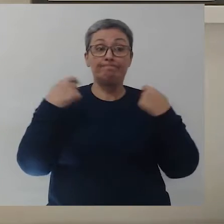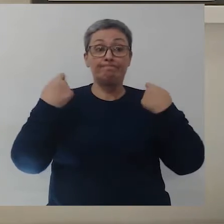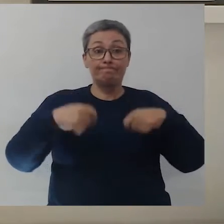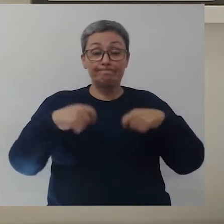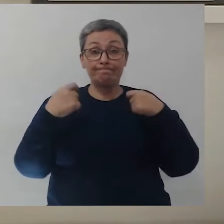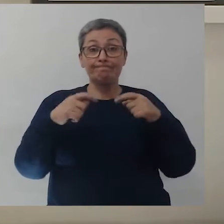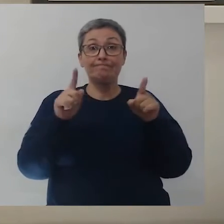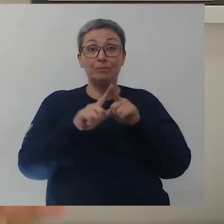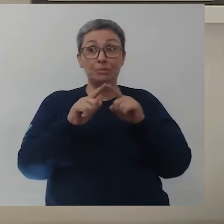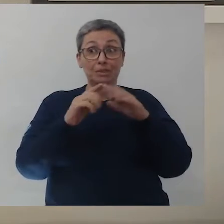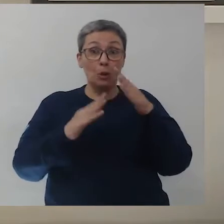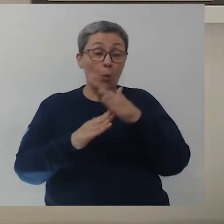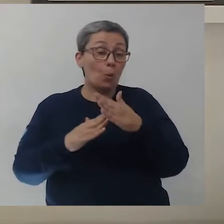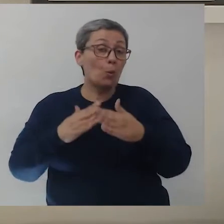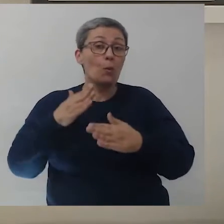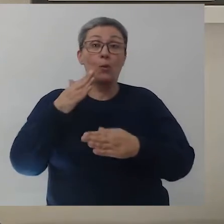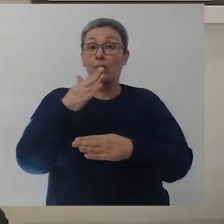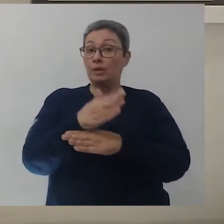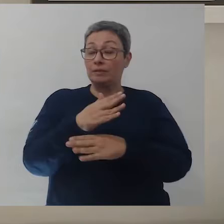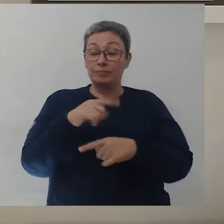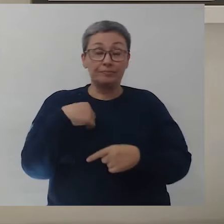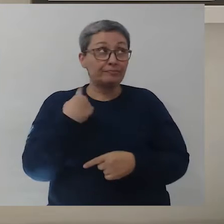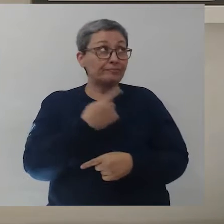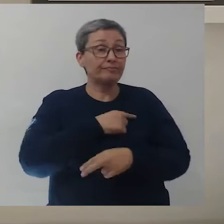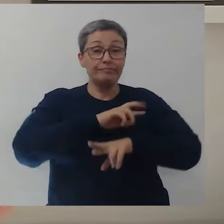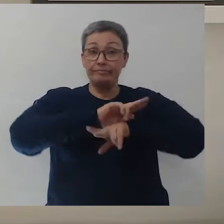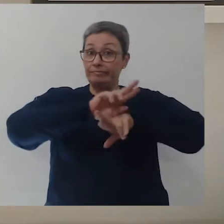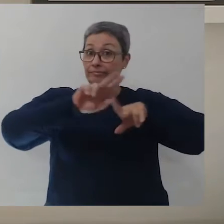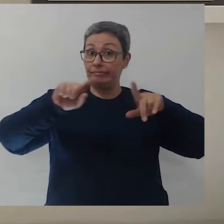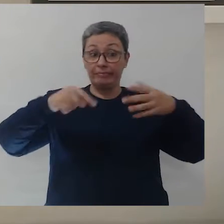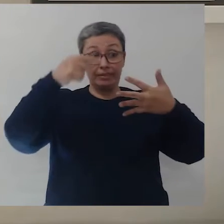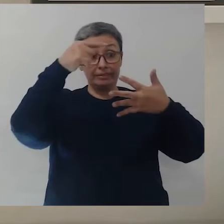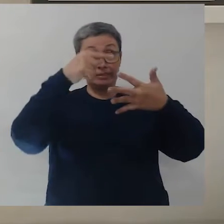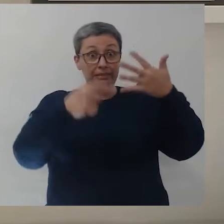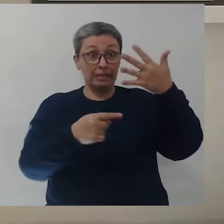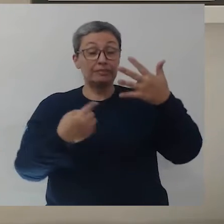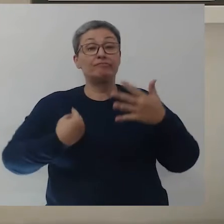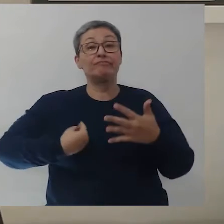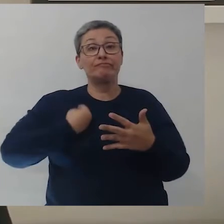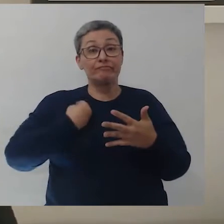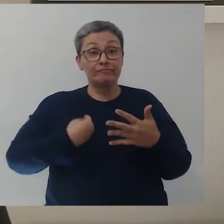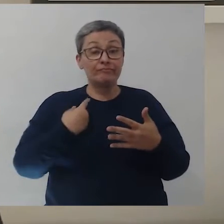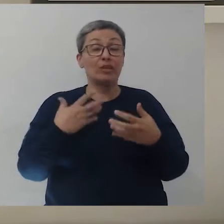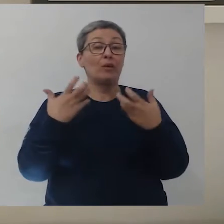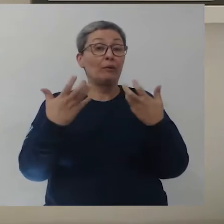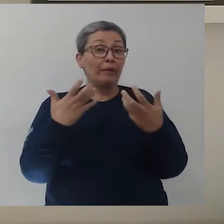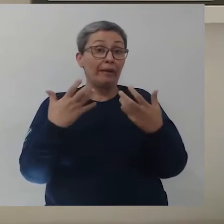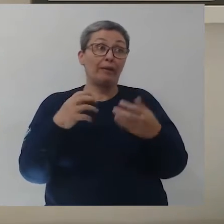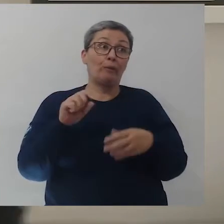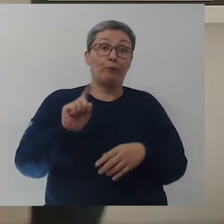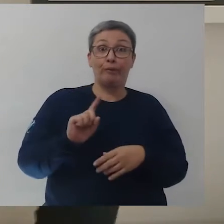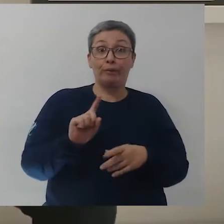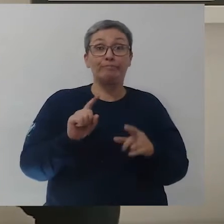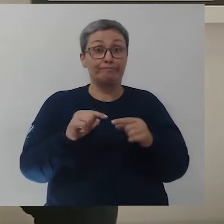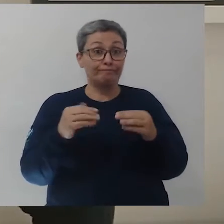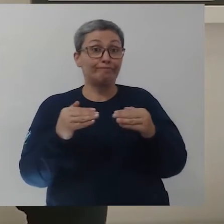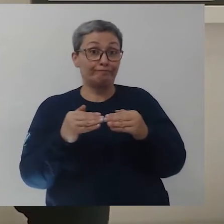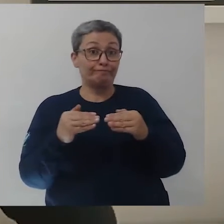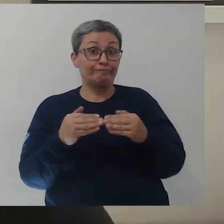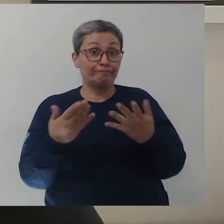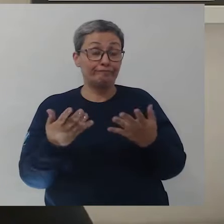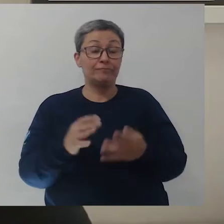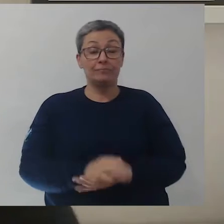que se superar, nós tivemos que nos superar em vários aspectos da nossa vida, querendo ou não. Vocês não